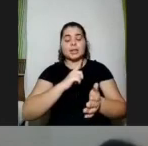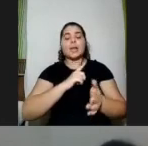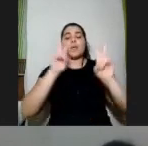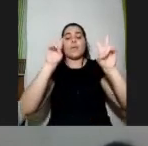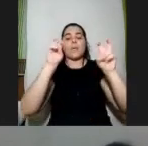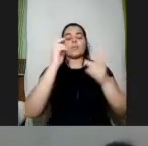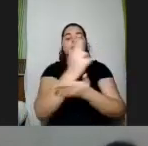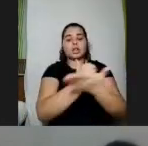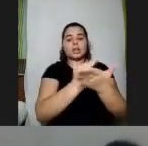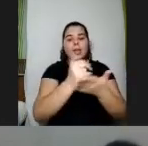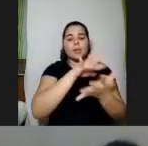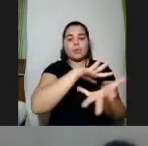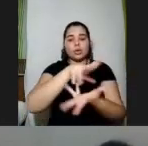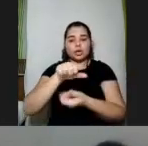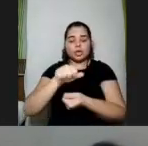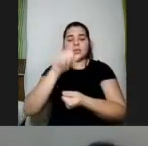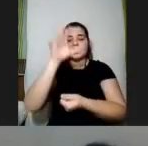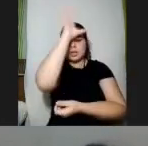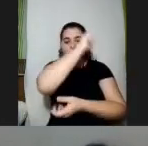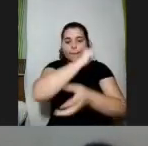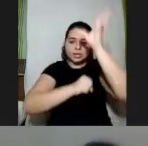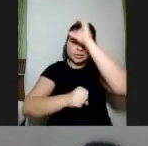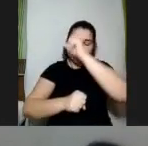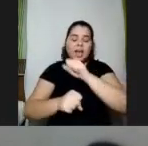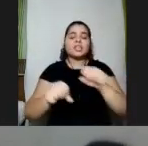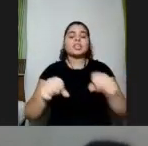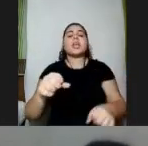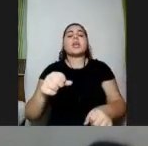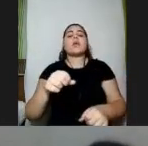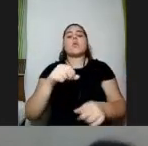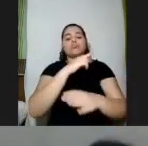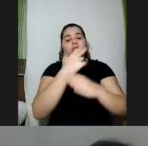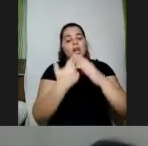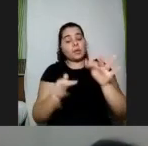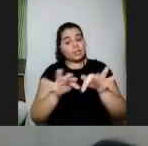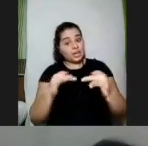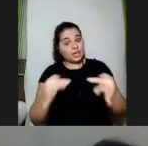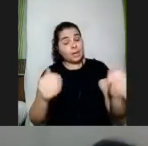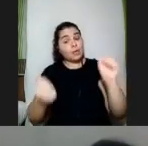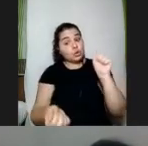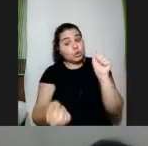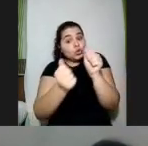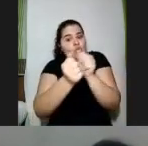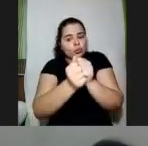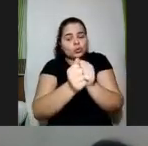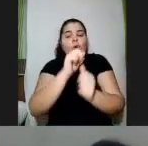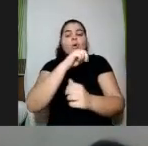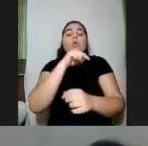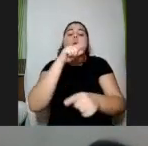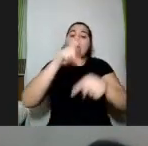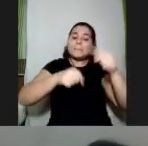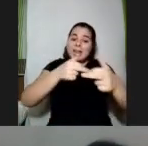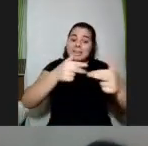aprendizagem linguagem simples além do material do curso que é esse material específico para a COVID a gente vai